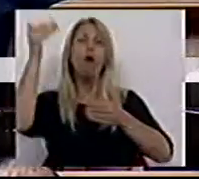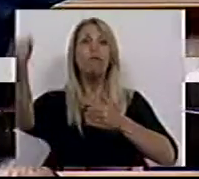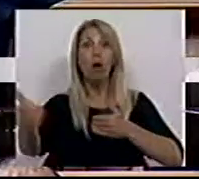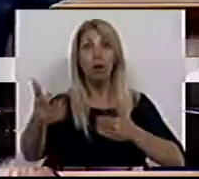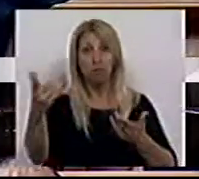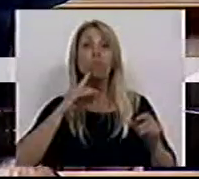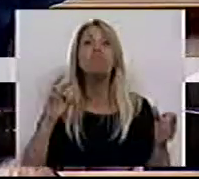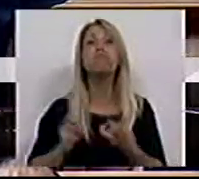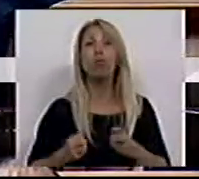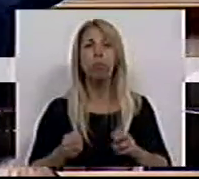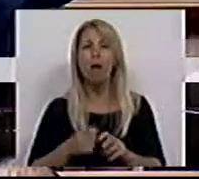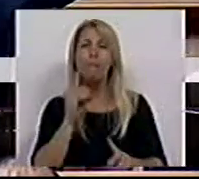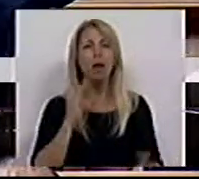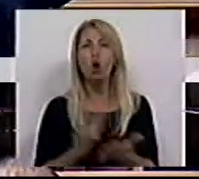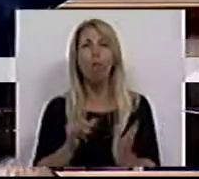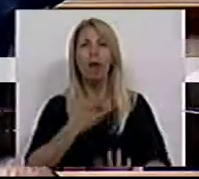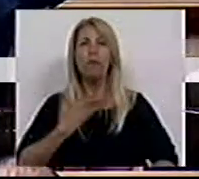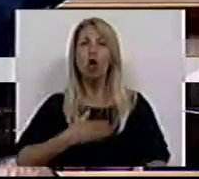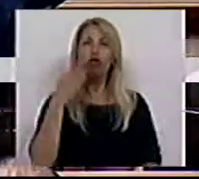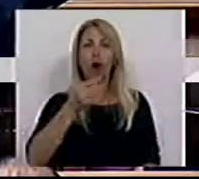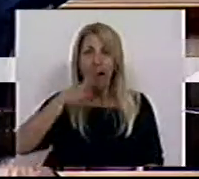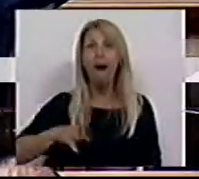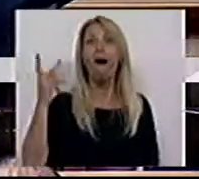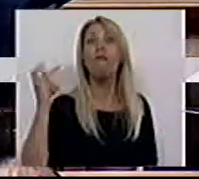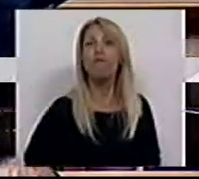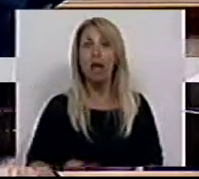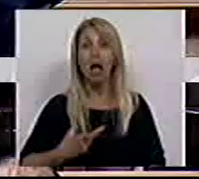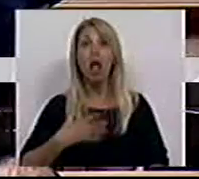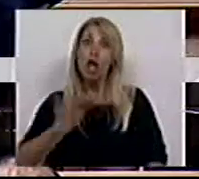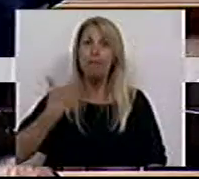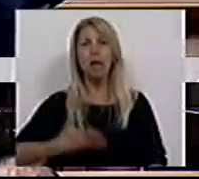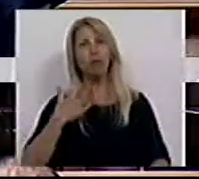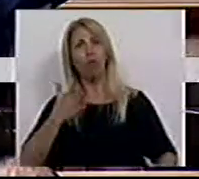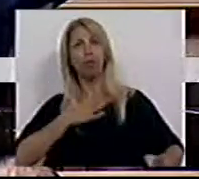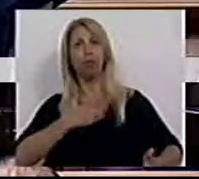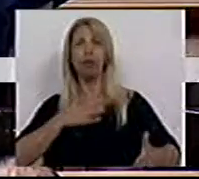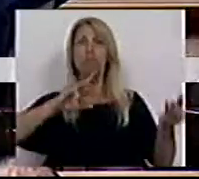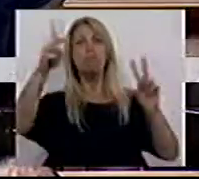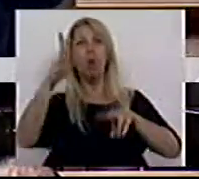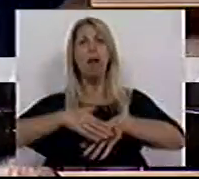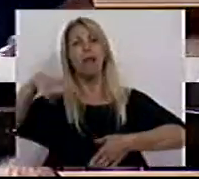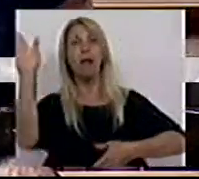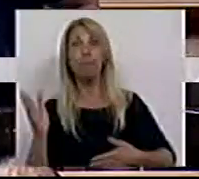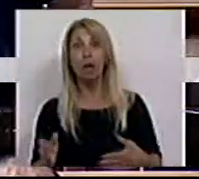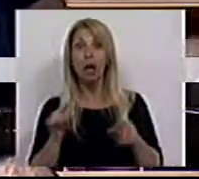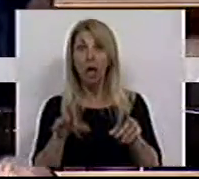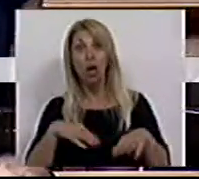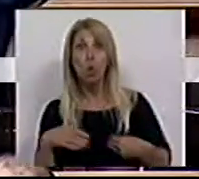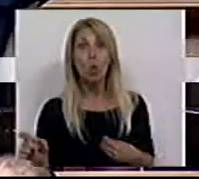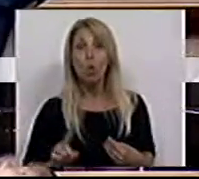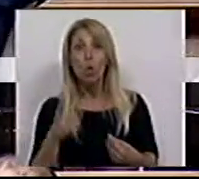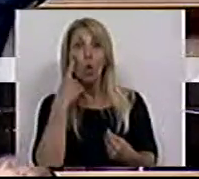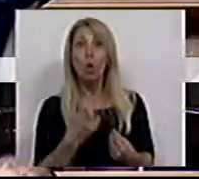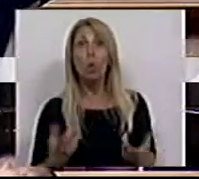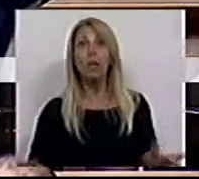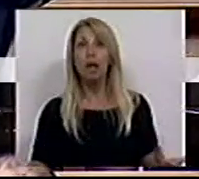ficar. O direito à não-imigração. É esse o direito que o Sr. Primeiro-Ministro não reconhece. E por isso o legado do seu